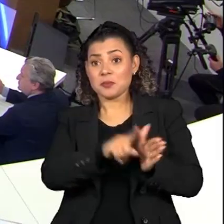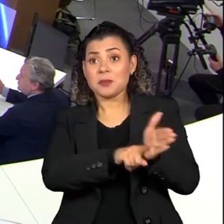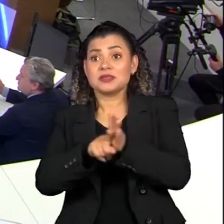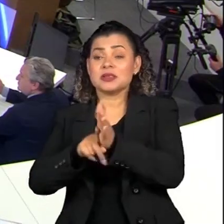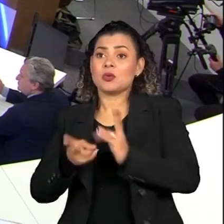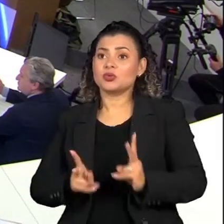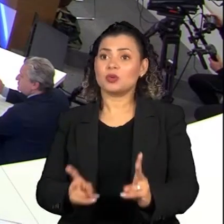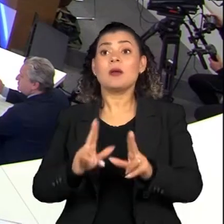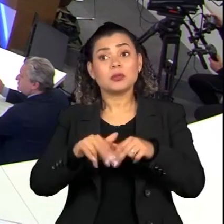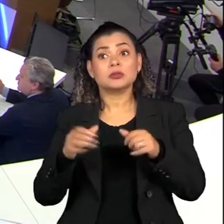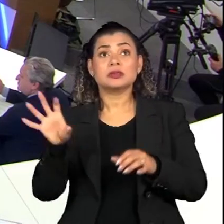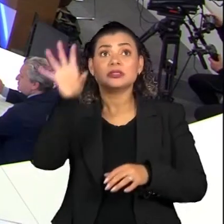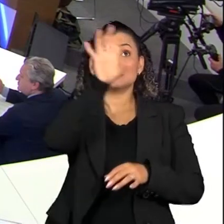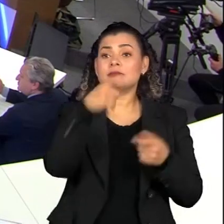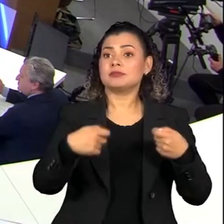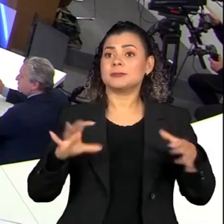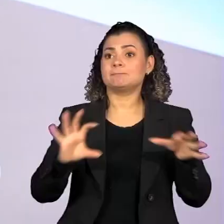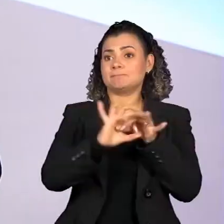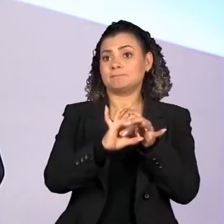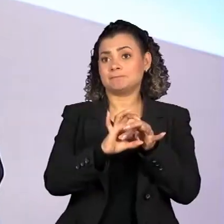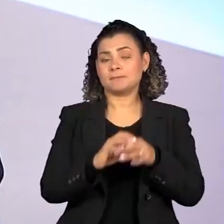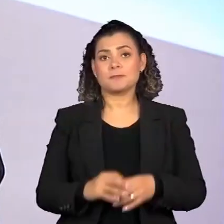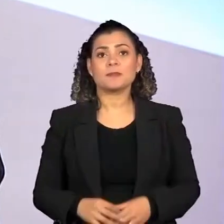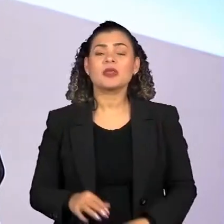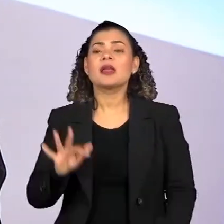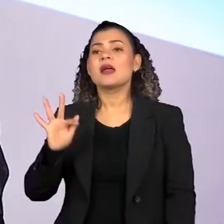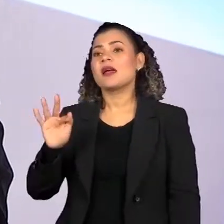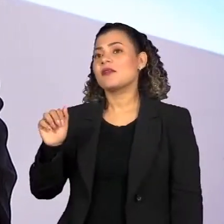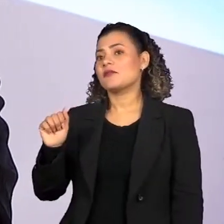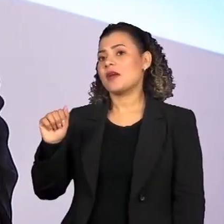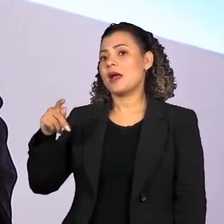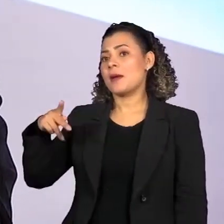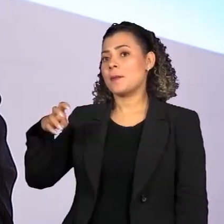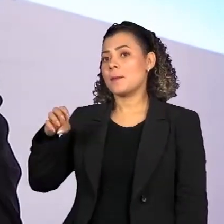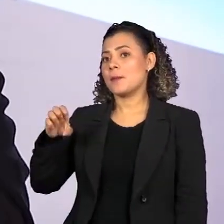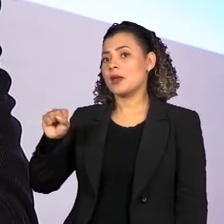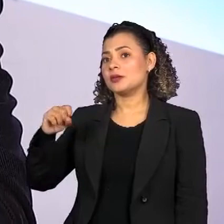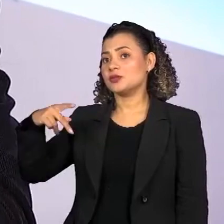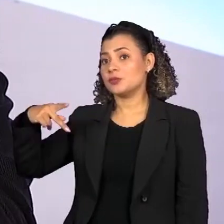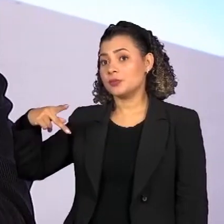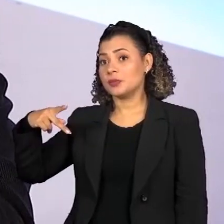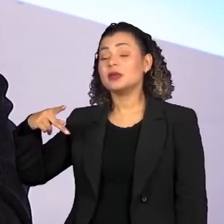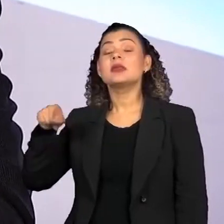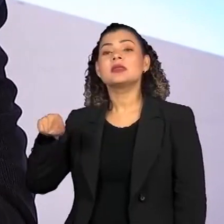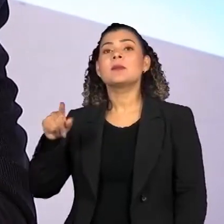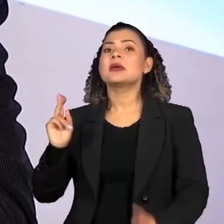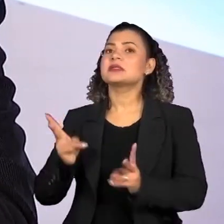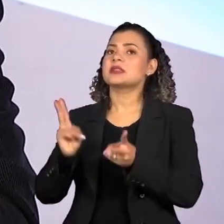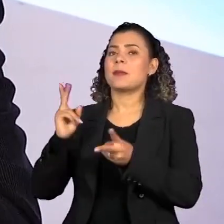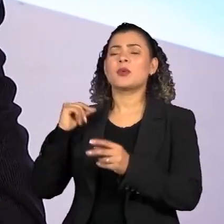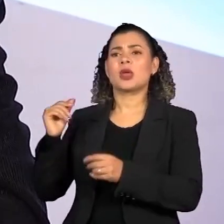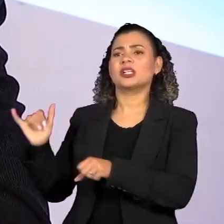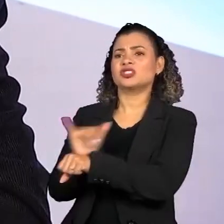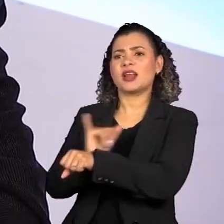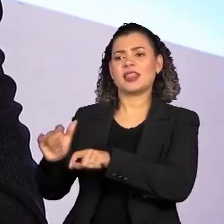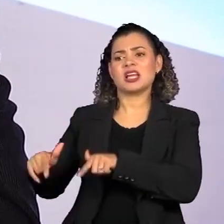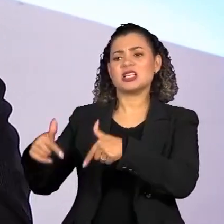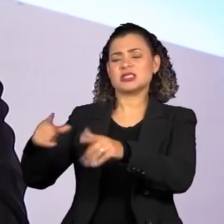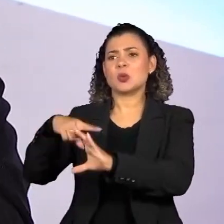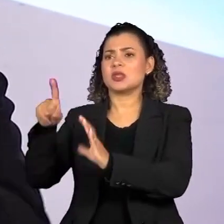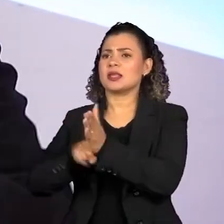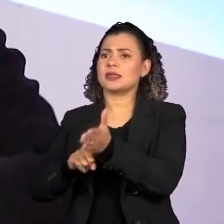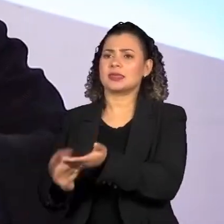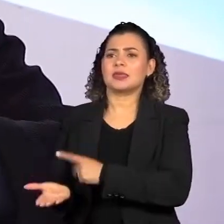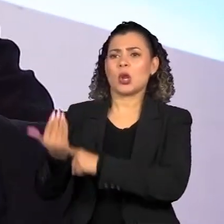Professor, boa noite. A FAPESP sempre foi conhecida pelo vanguardismo e pela visão estratégica de ciência e